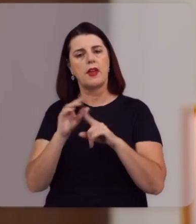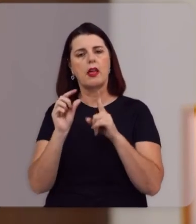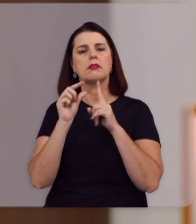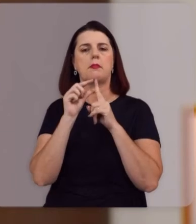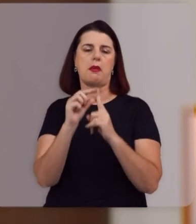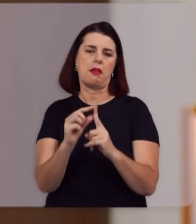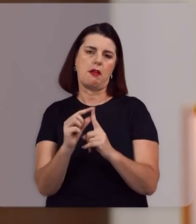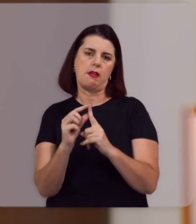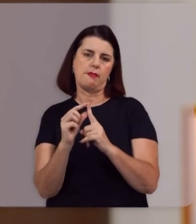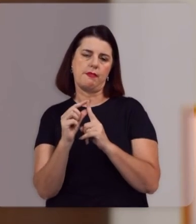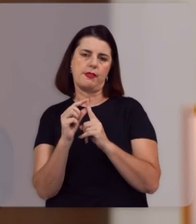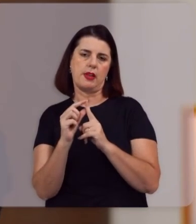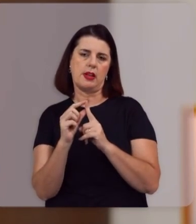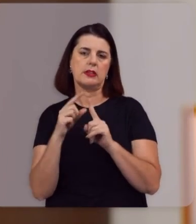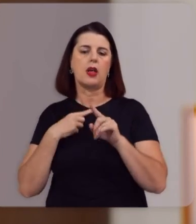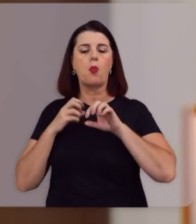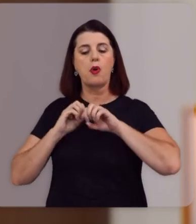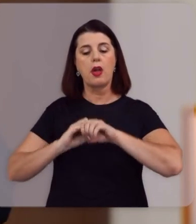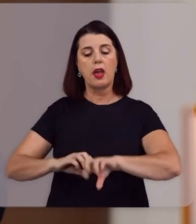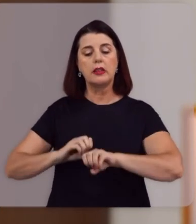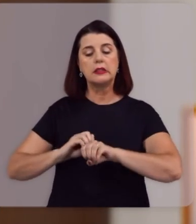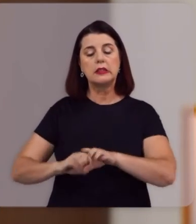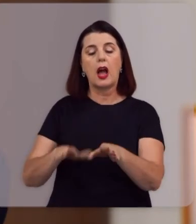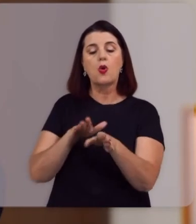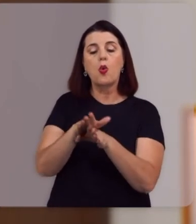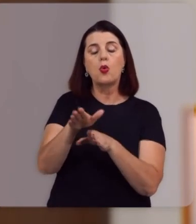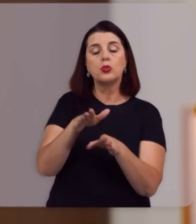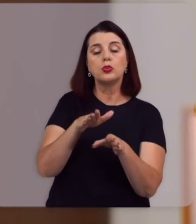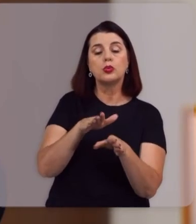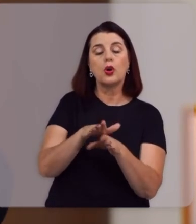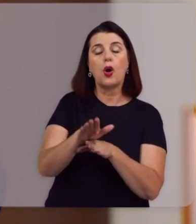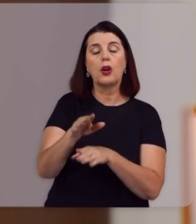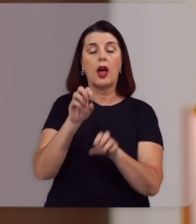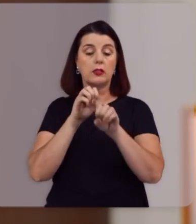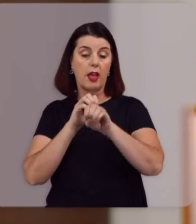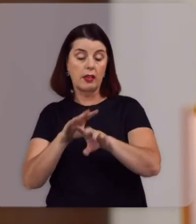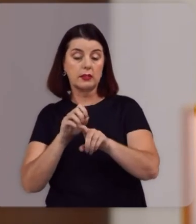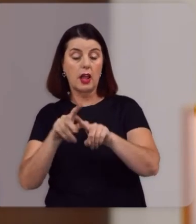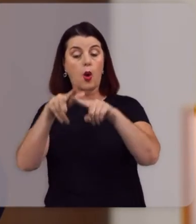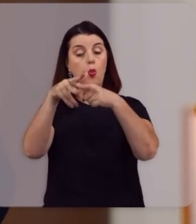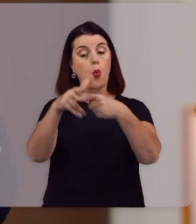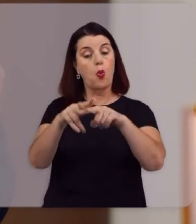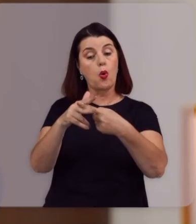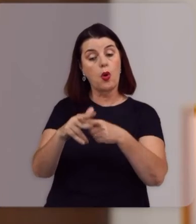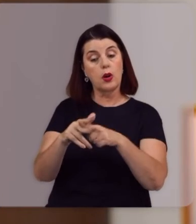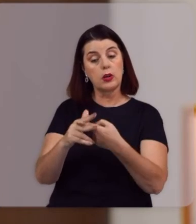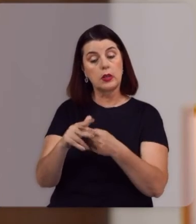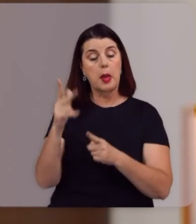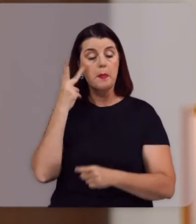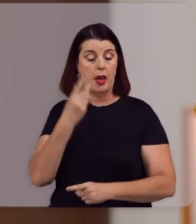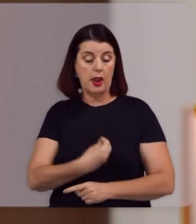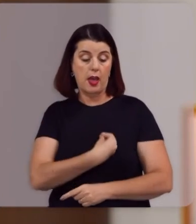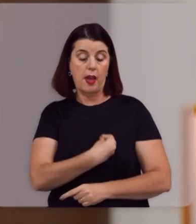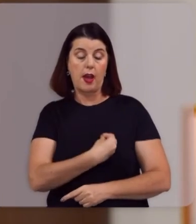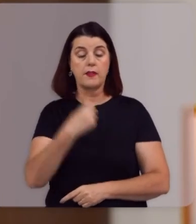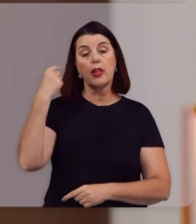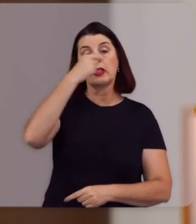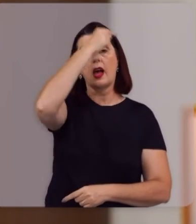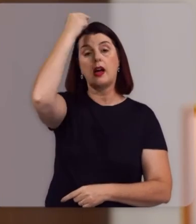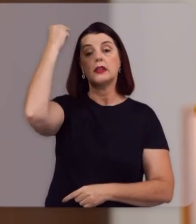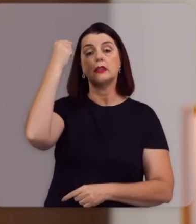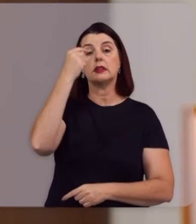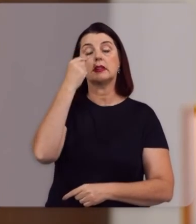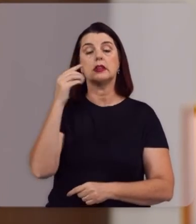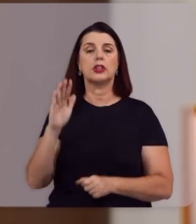palavra Eles são edificados Consolados Confortados Exortados E equipados Para uma vida De